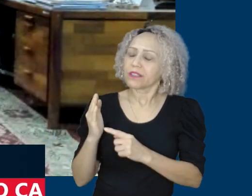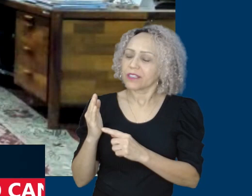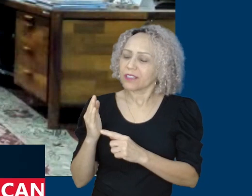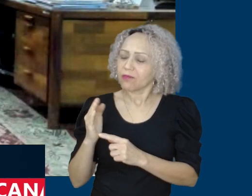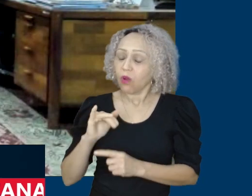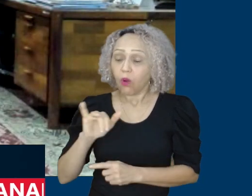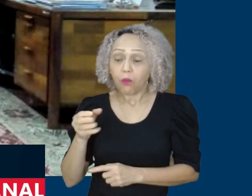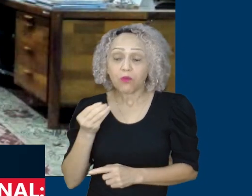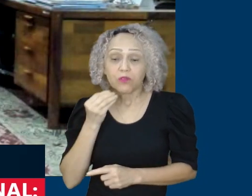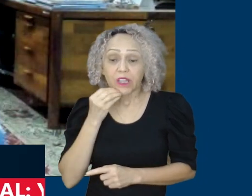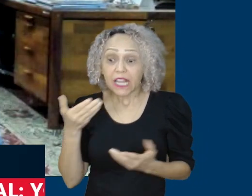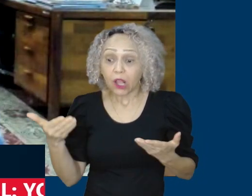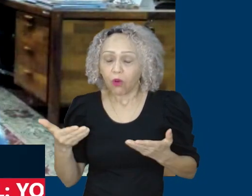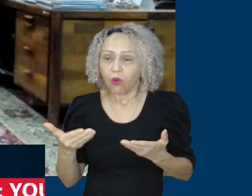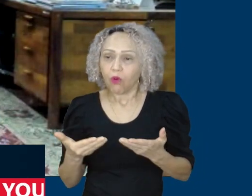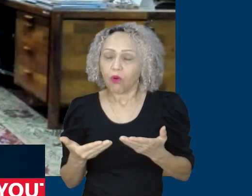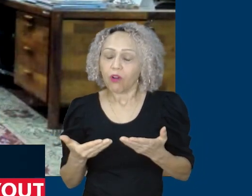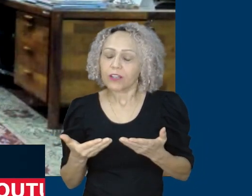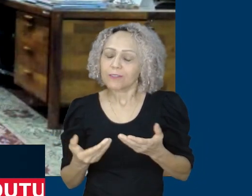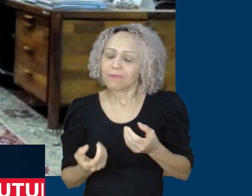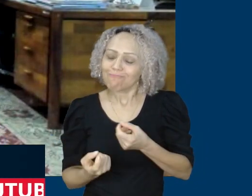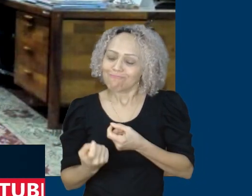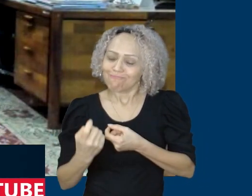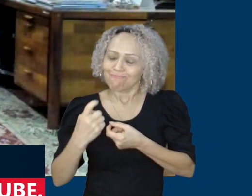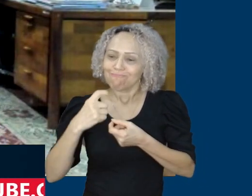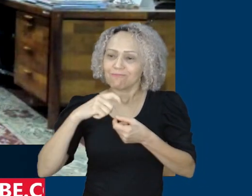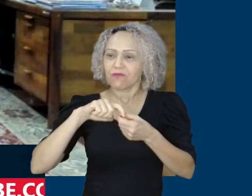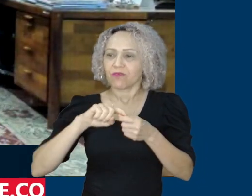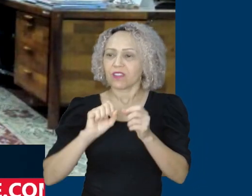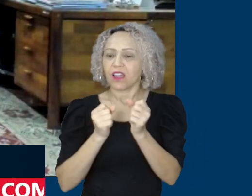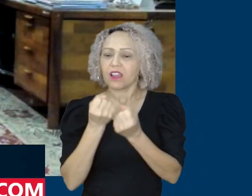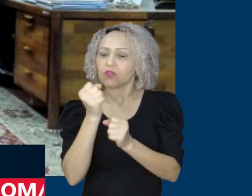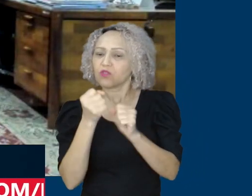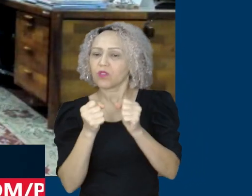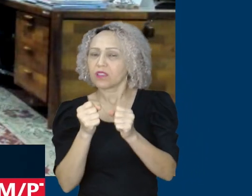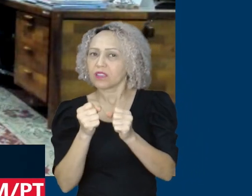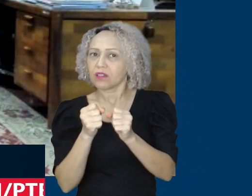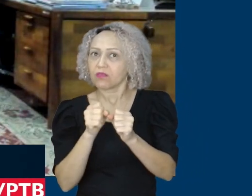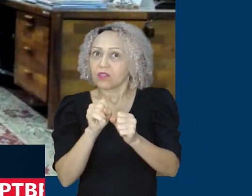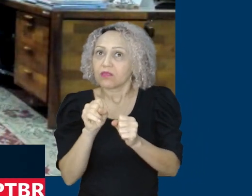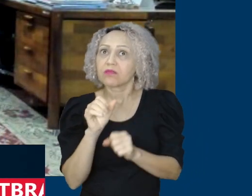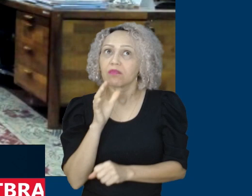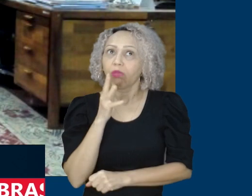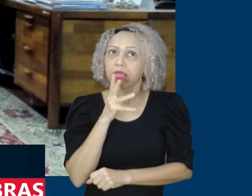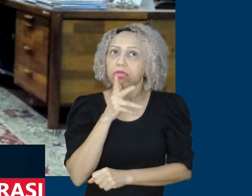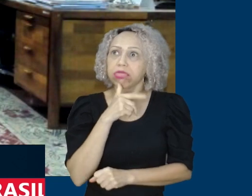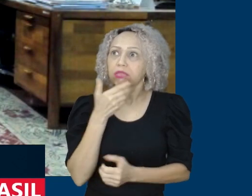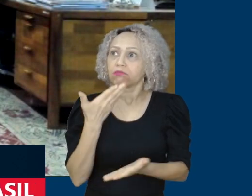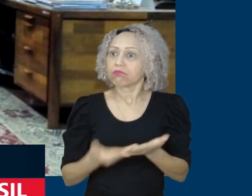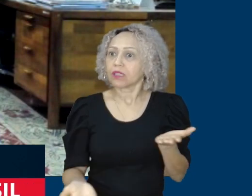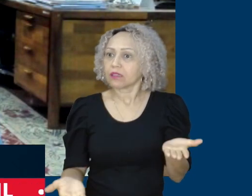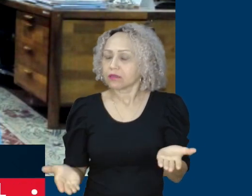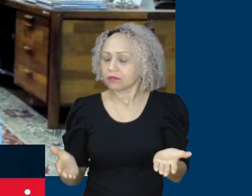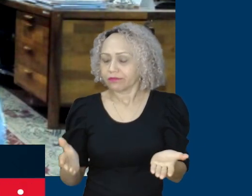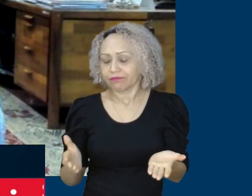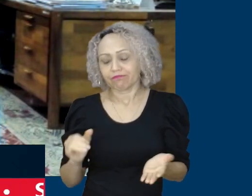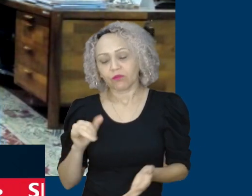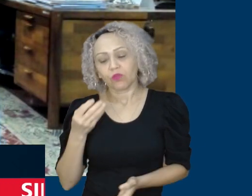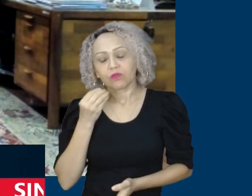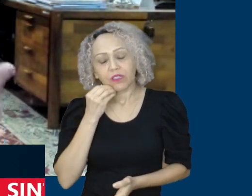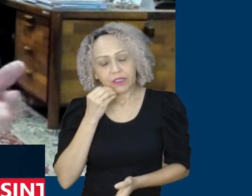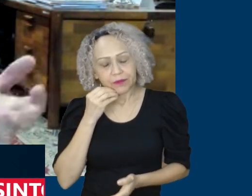perder a oportunidade. nós temos um conjunto de homens e mulheres na